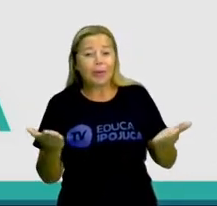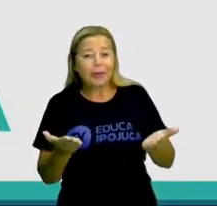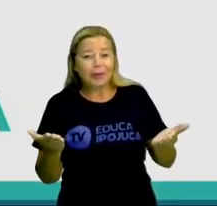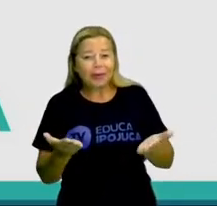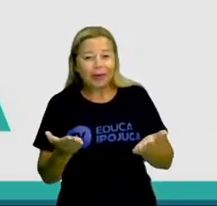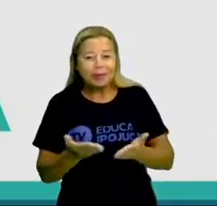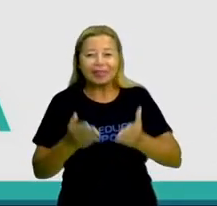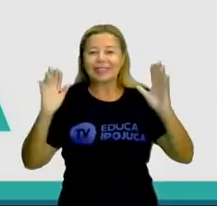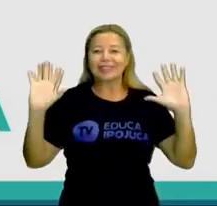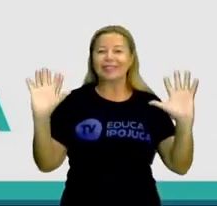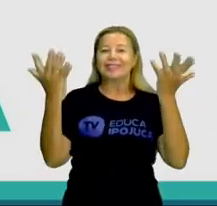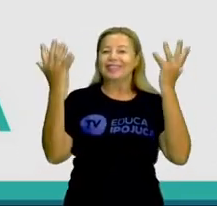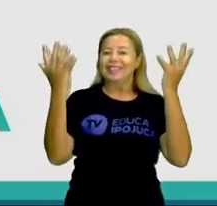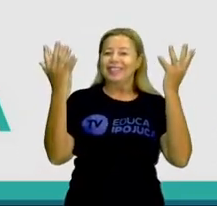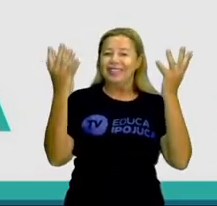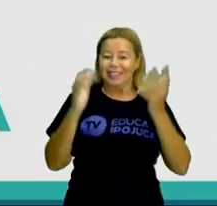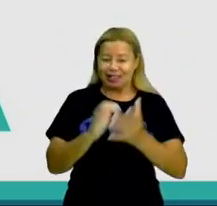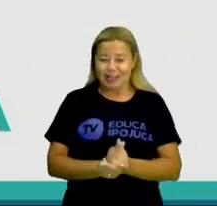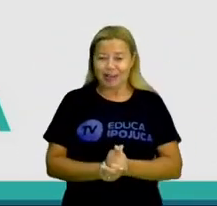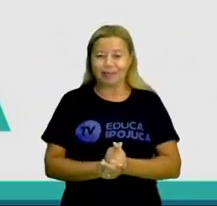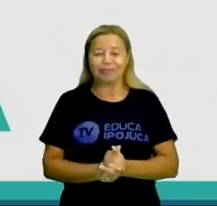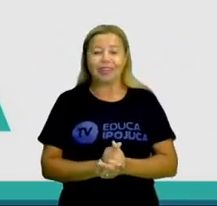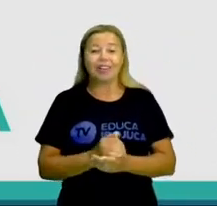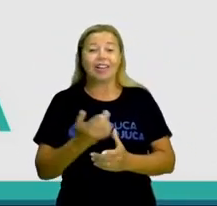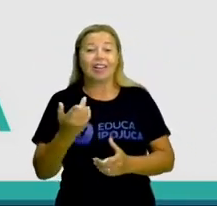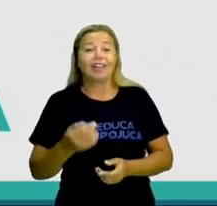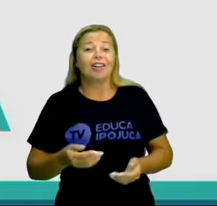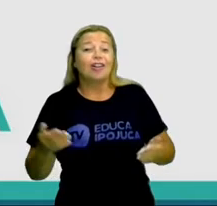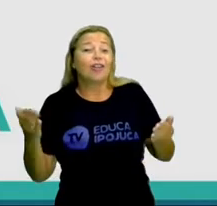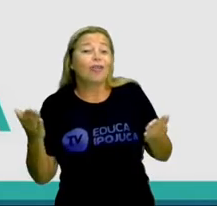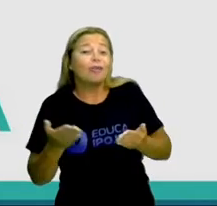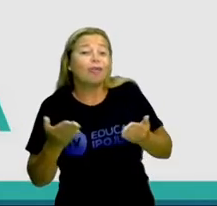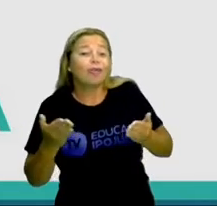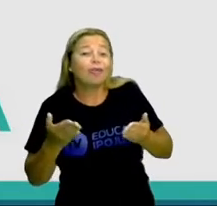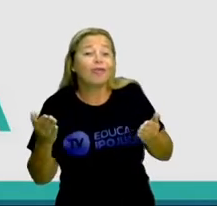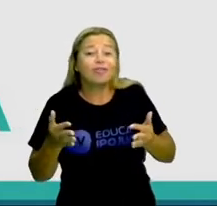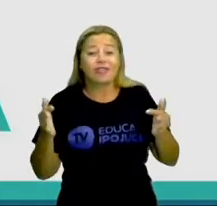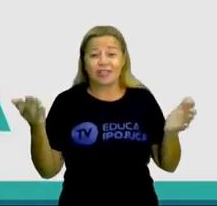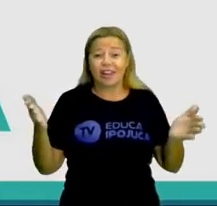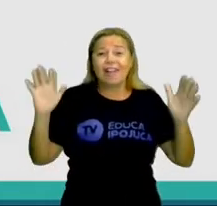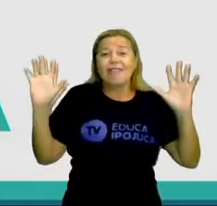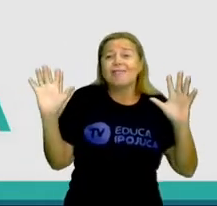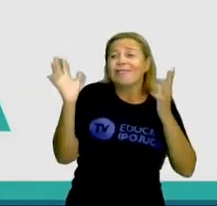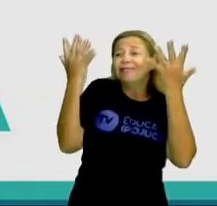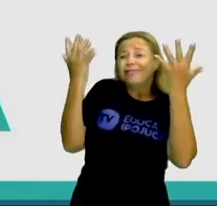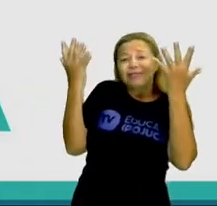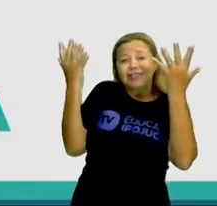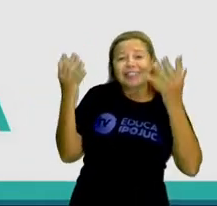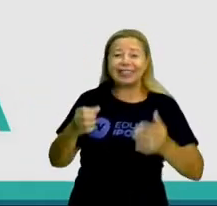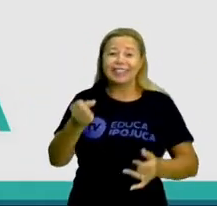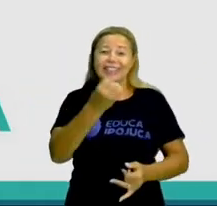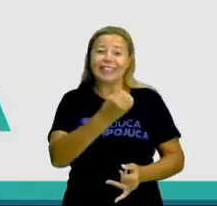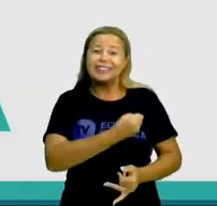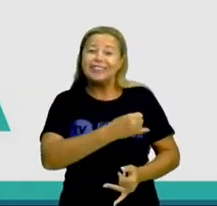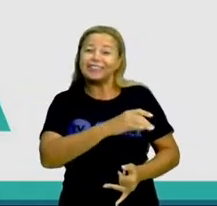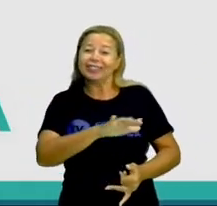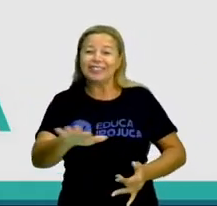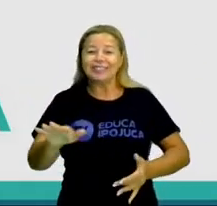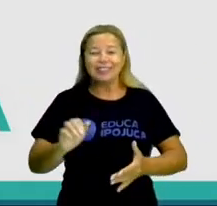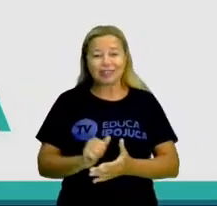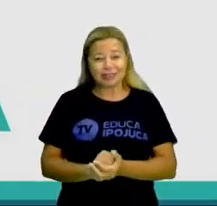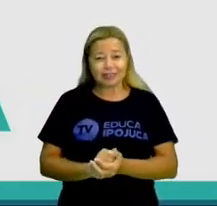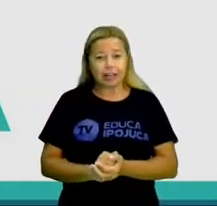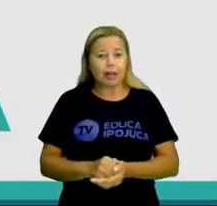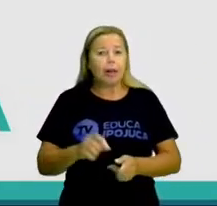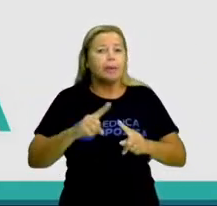comemorativa, nós vamos celebrar a emancipação de Pojuca. E não vamos deixar de